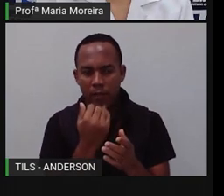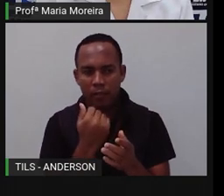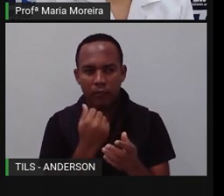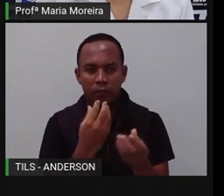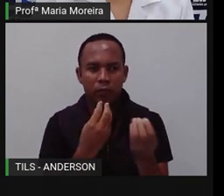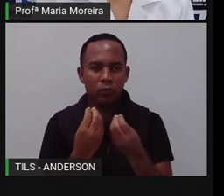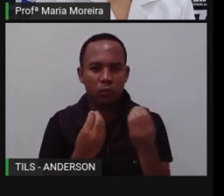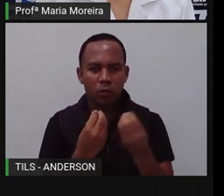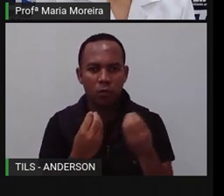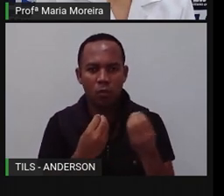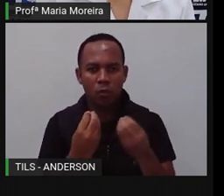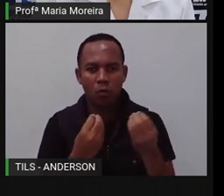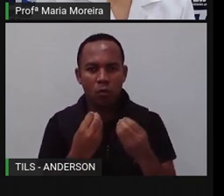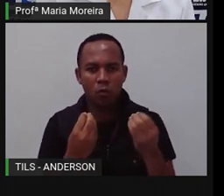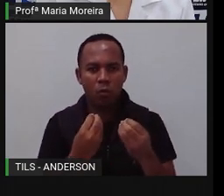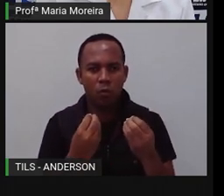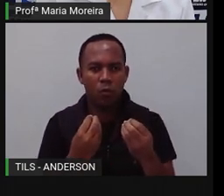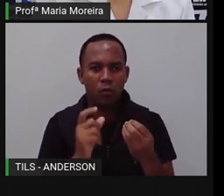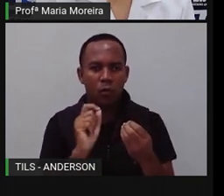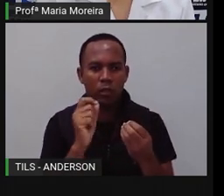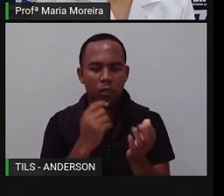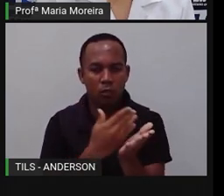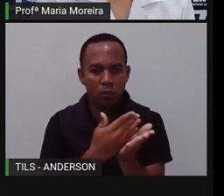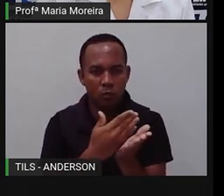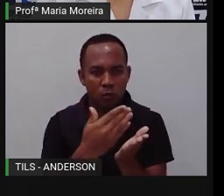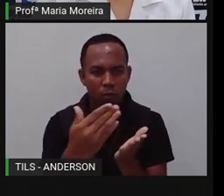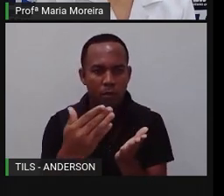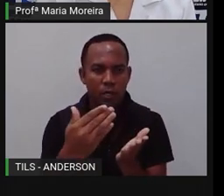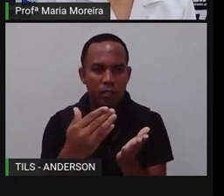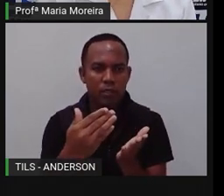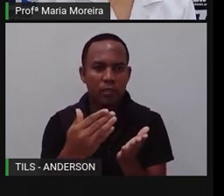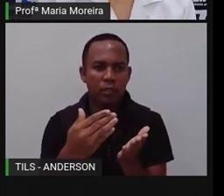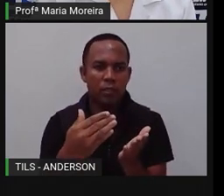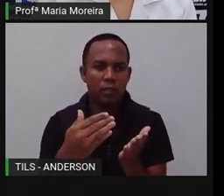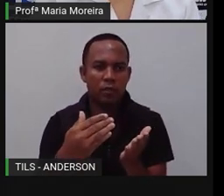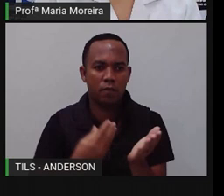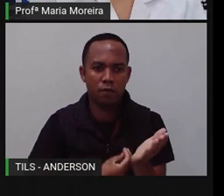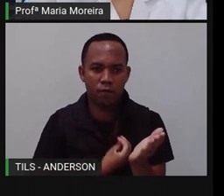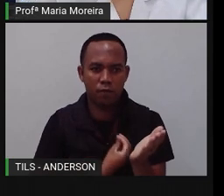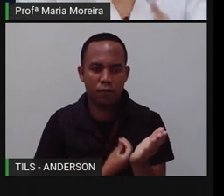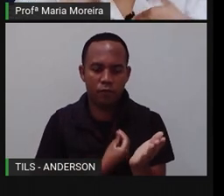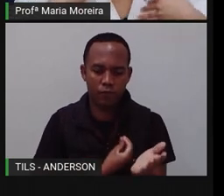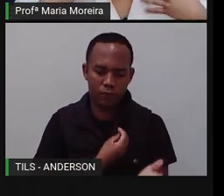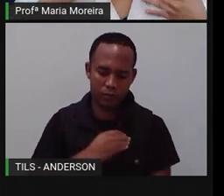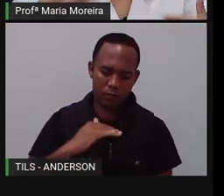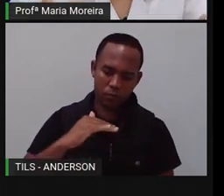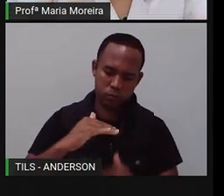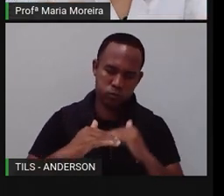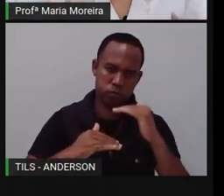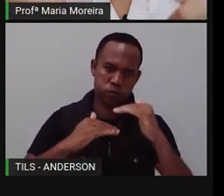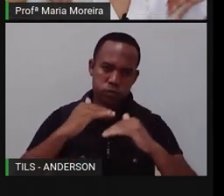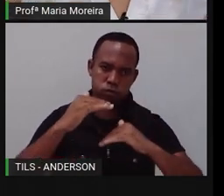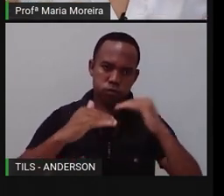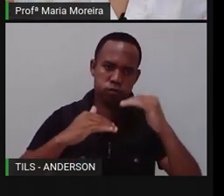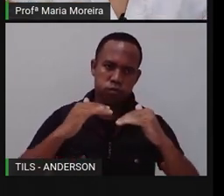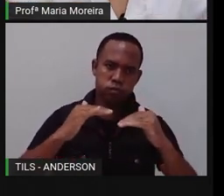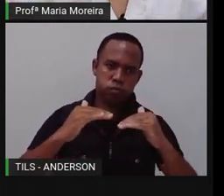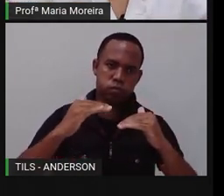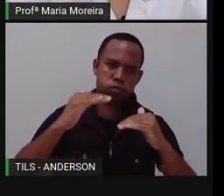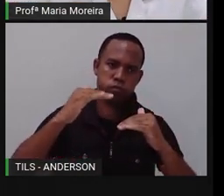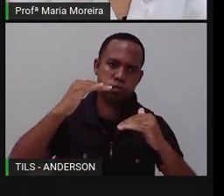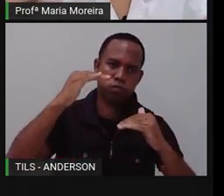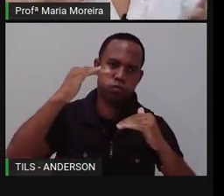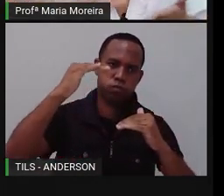metamorfose, né? Que marcará o início da fase adulta. Então, ele começa a entrar em metamorfose, nessa